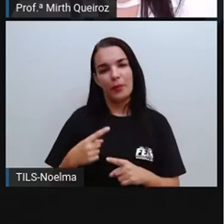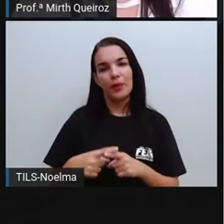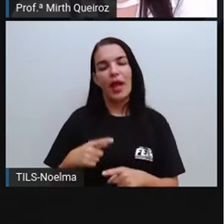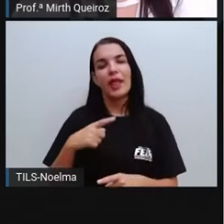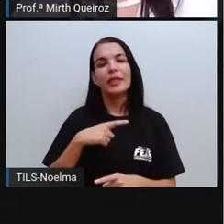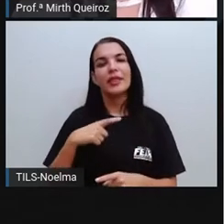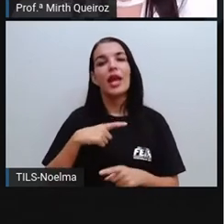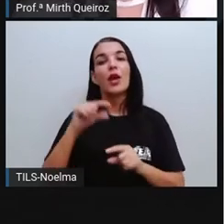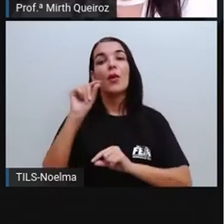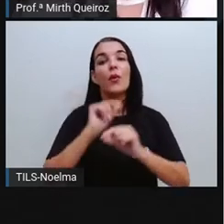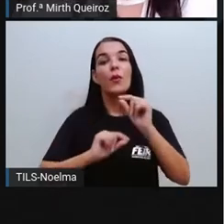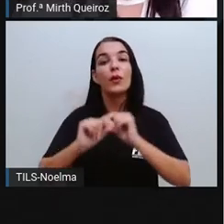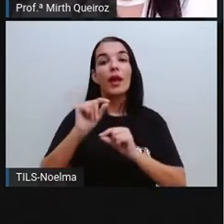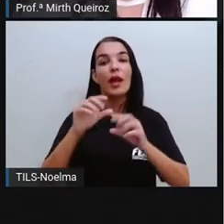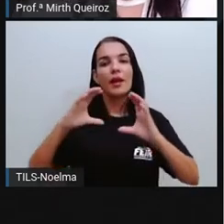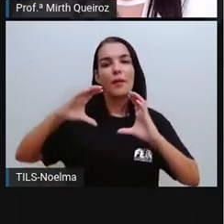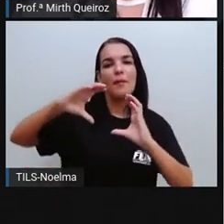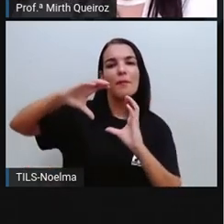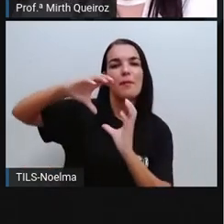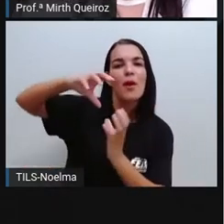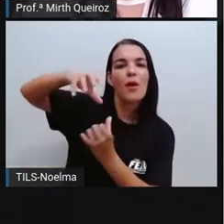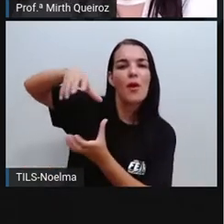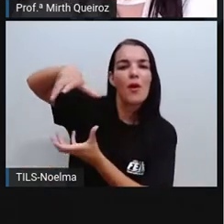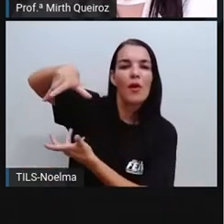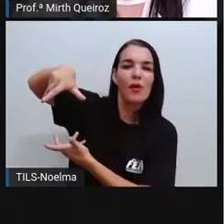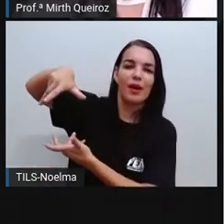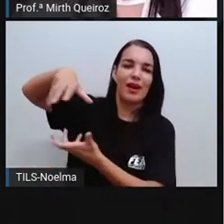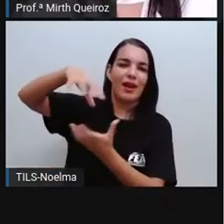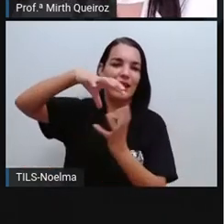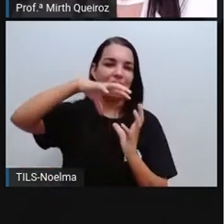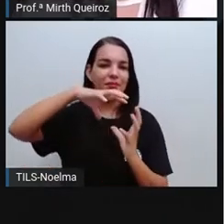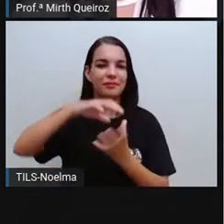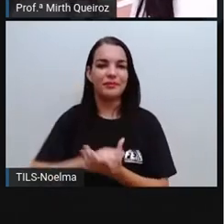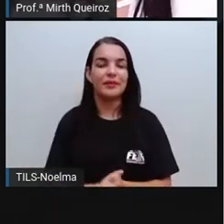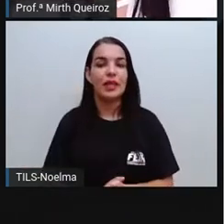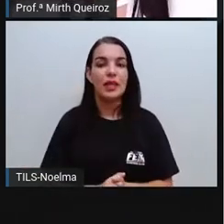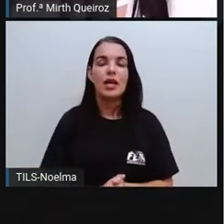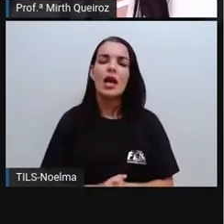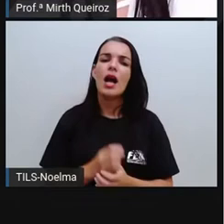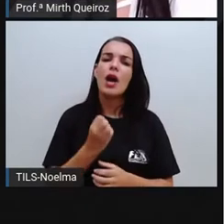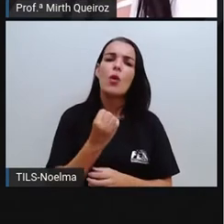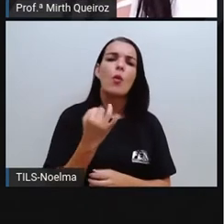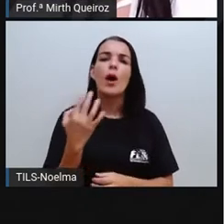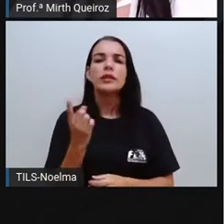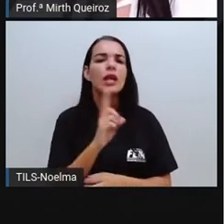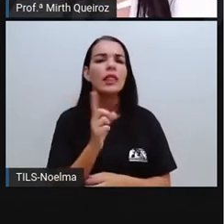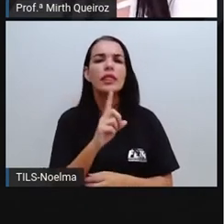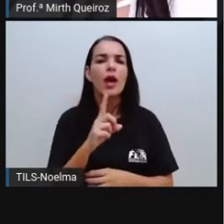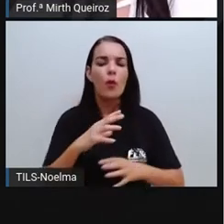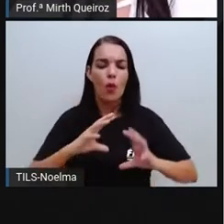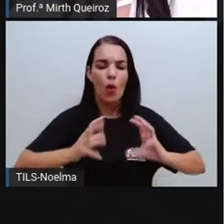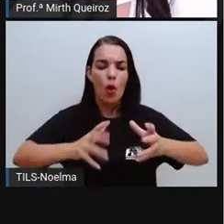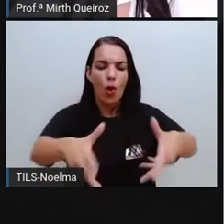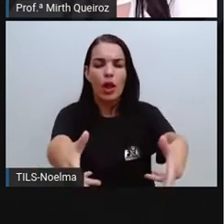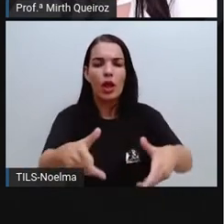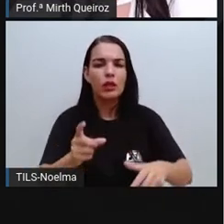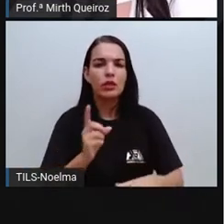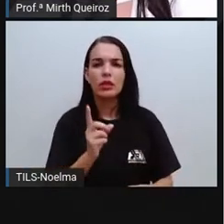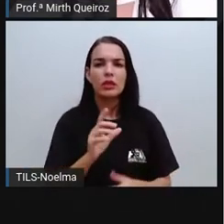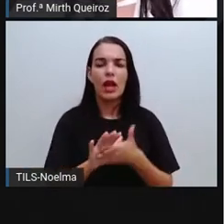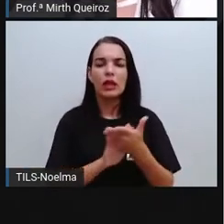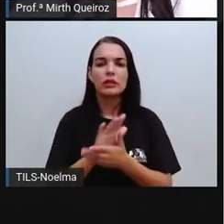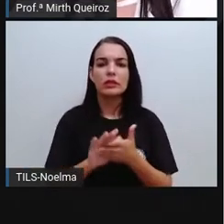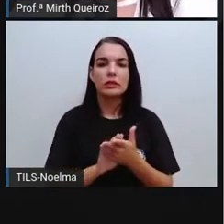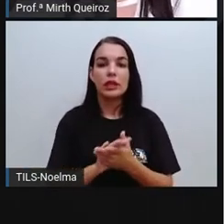corpos arredondados. E quais dessas figuras aí não rolam? Se a